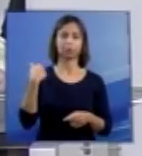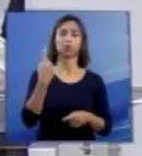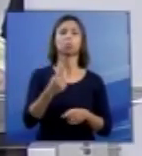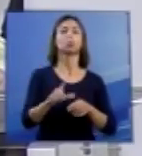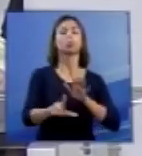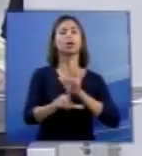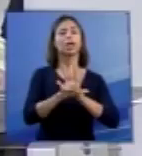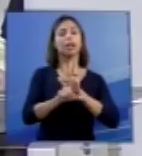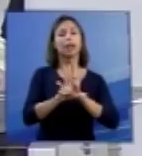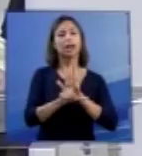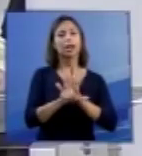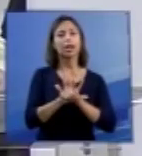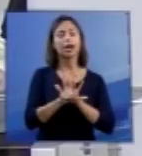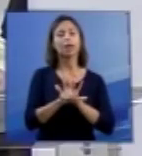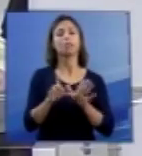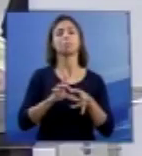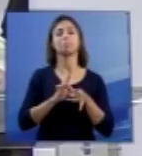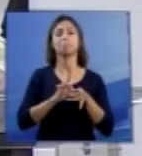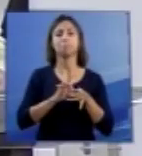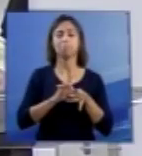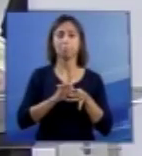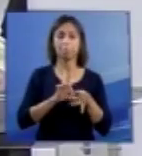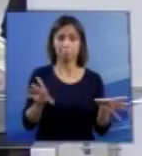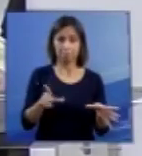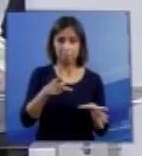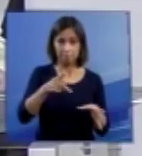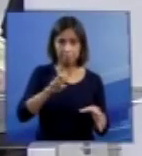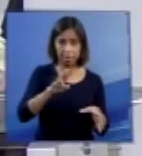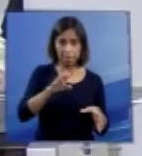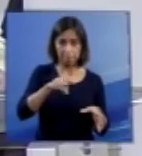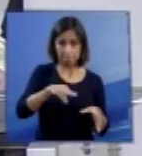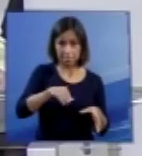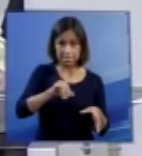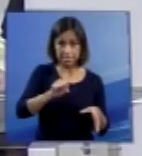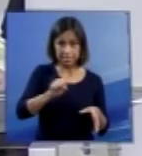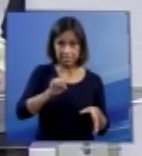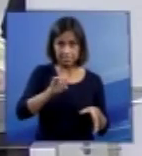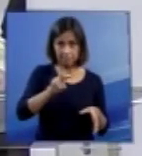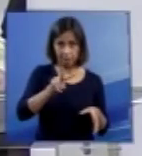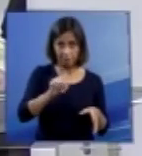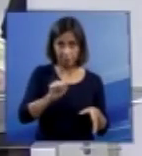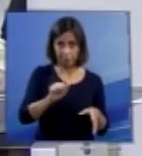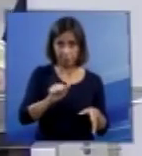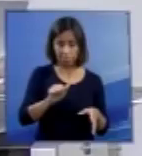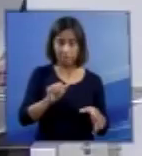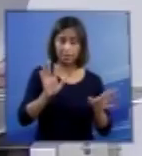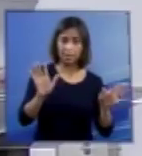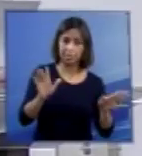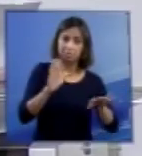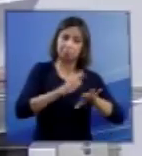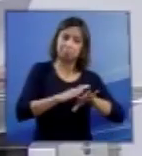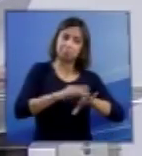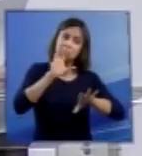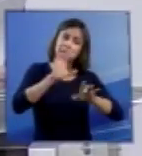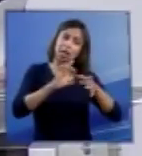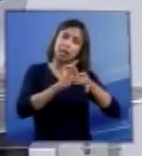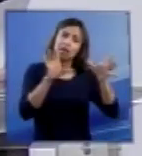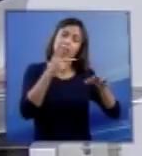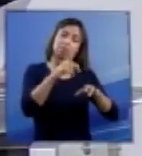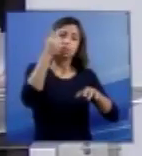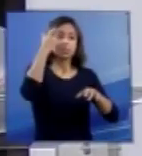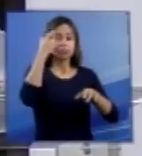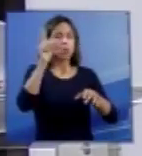legislação permissiva faculta, faculta, mas não obriga. Atualmente, que